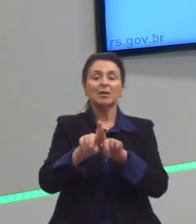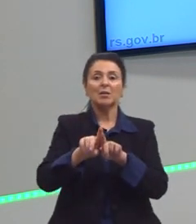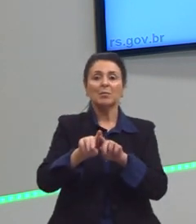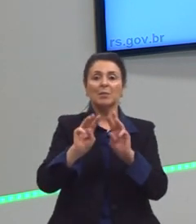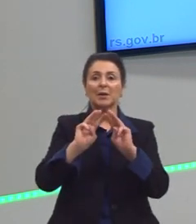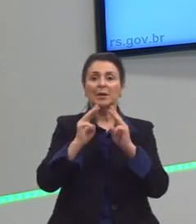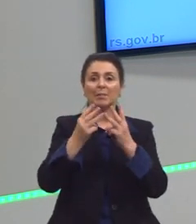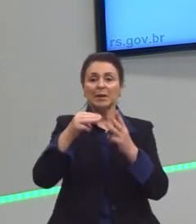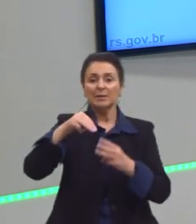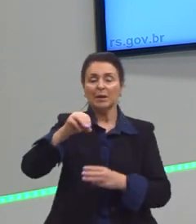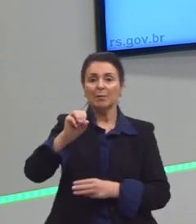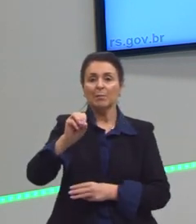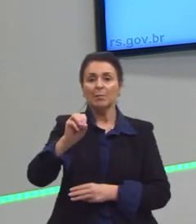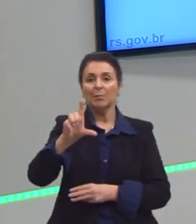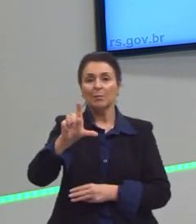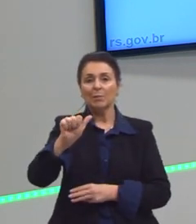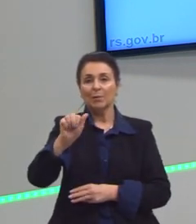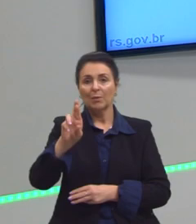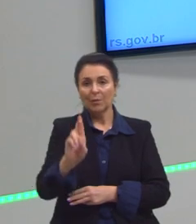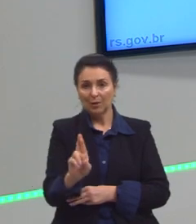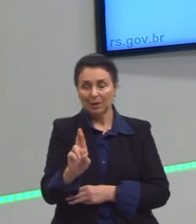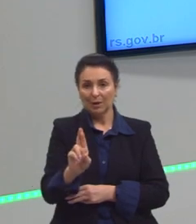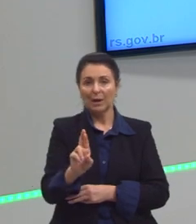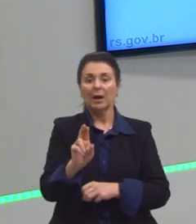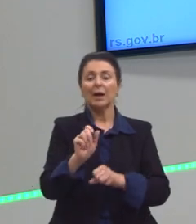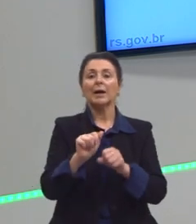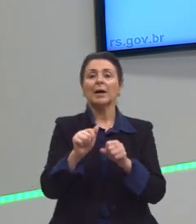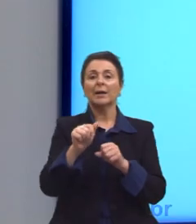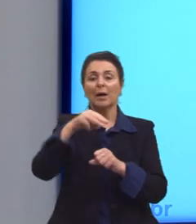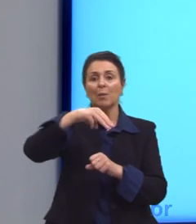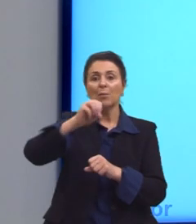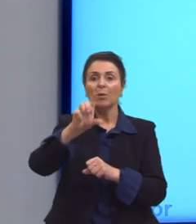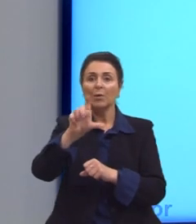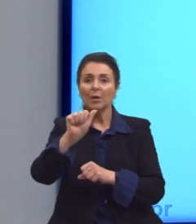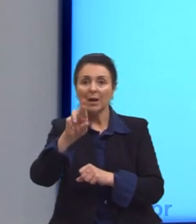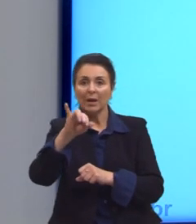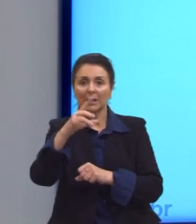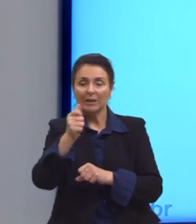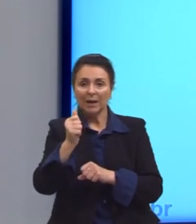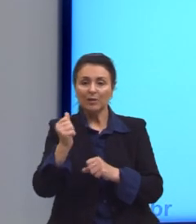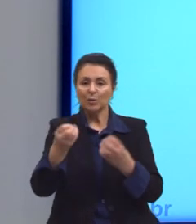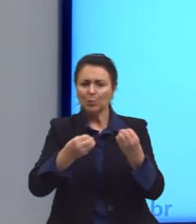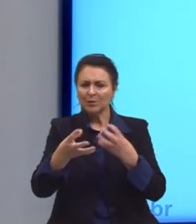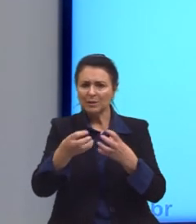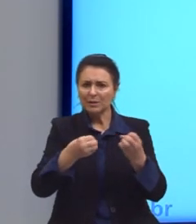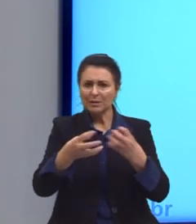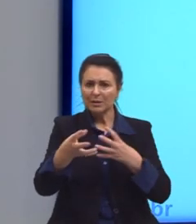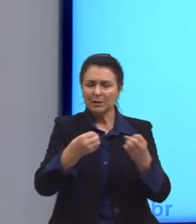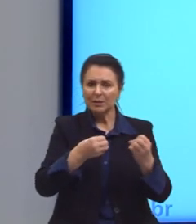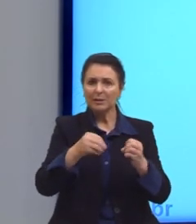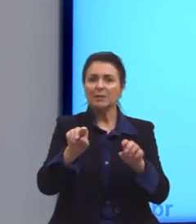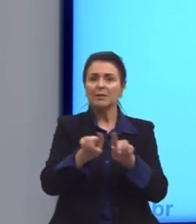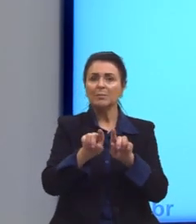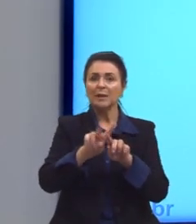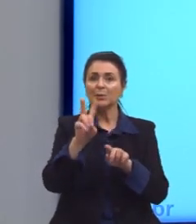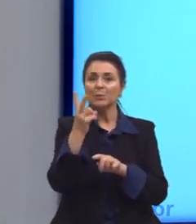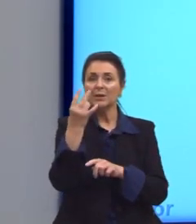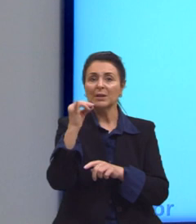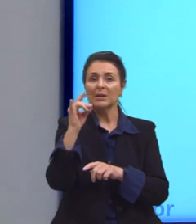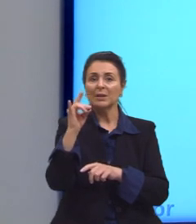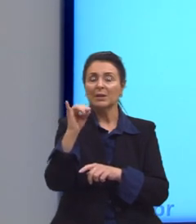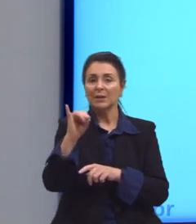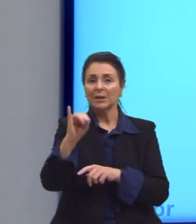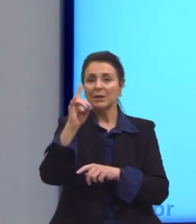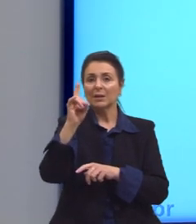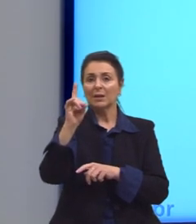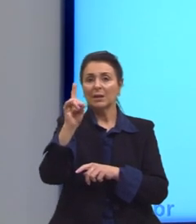do ácido acético, a massa molar do hidróxido, a molaridade, a concentração molar do hidróxido e o que que pergunta?